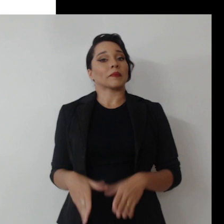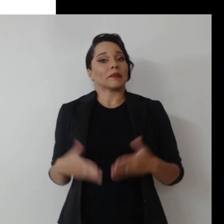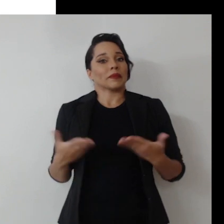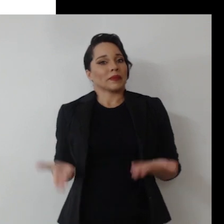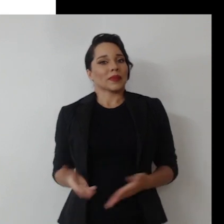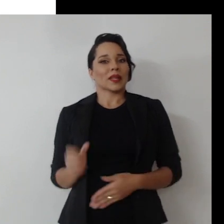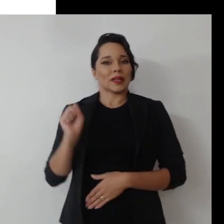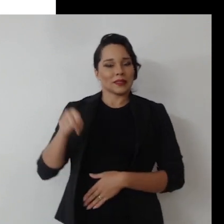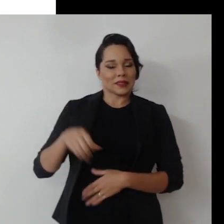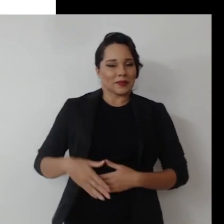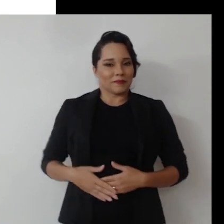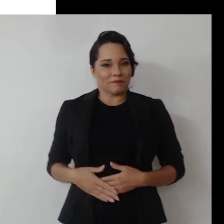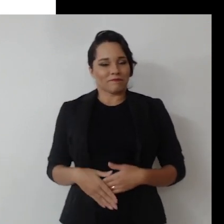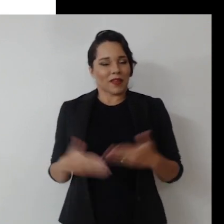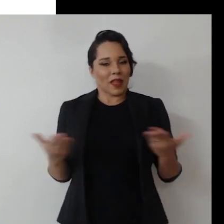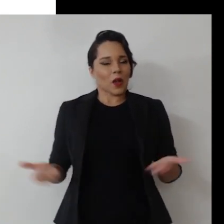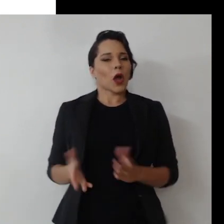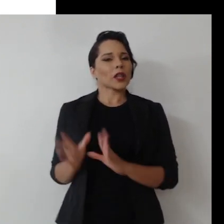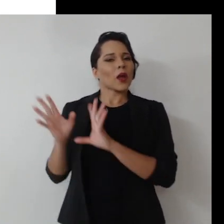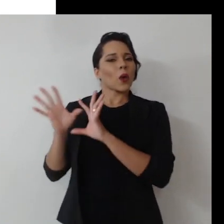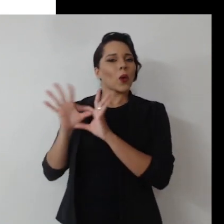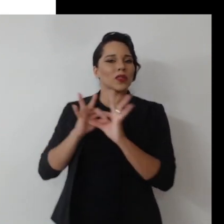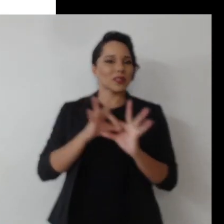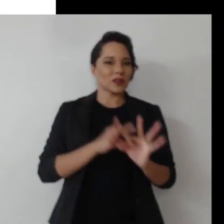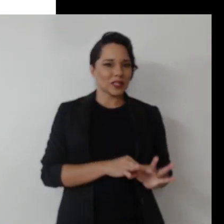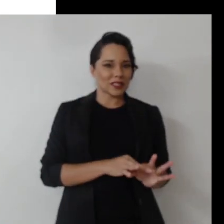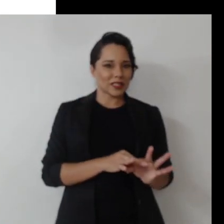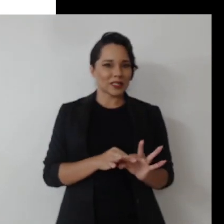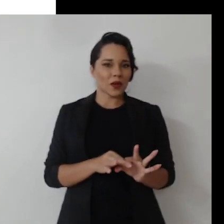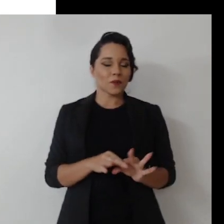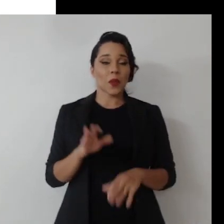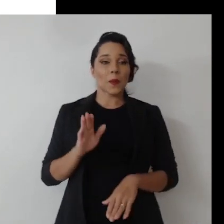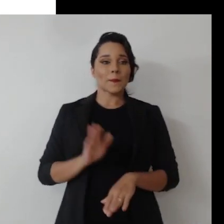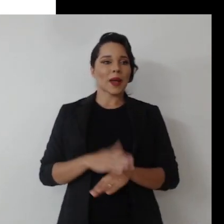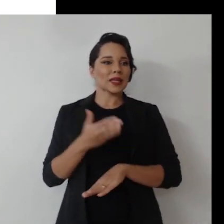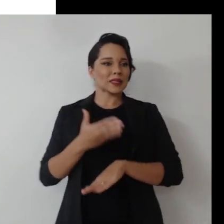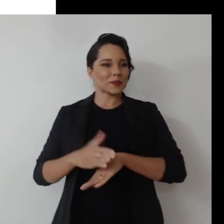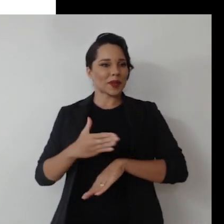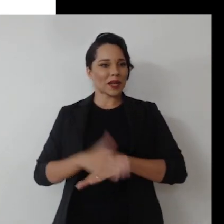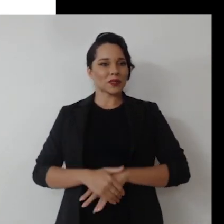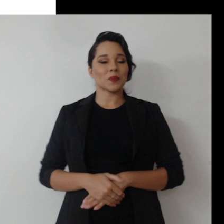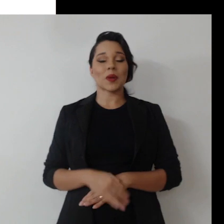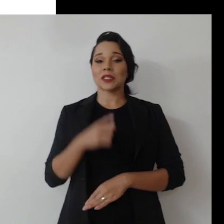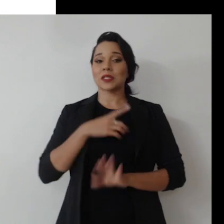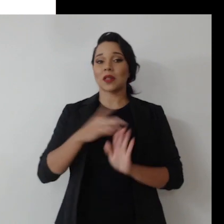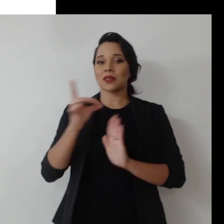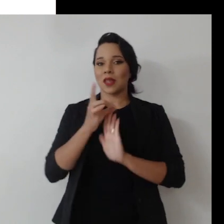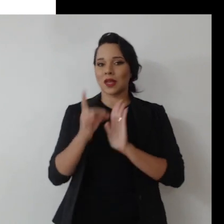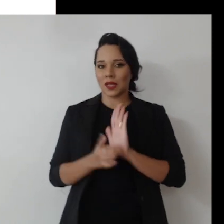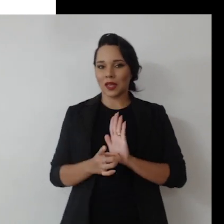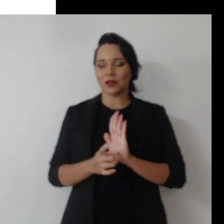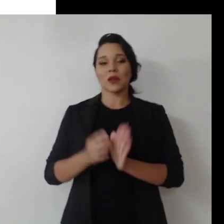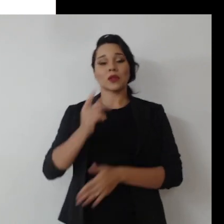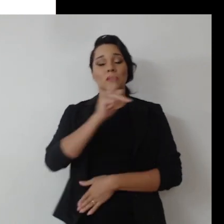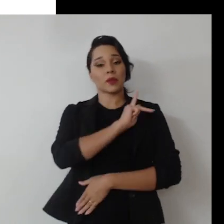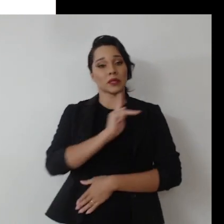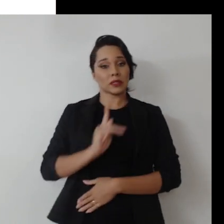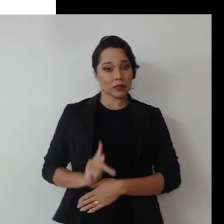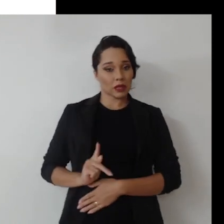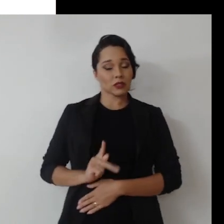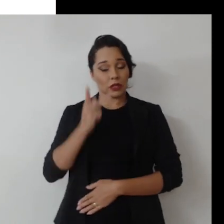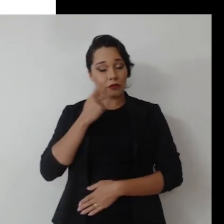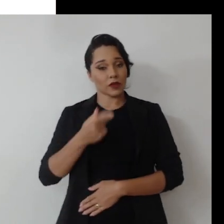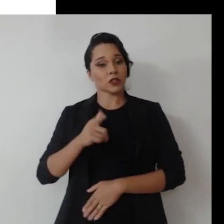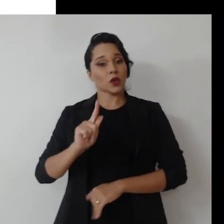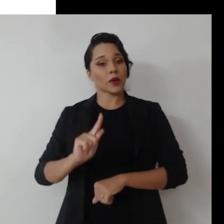E aí, sim, do ponto de vista da contextualização, do nível mais prático, a gente tem um decreto da Presidência da República que